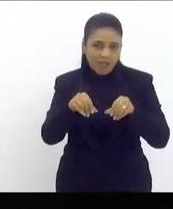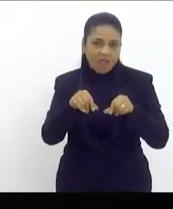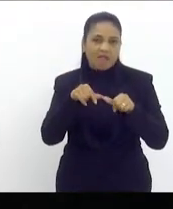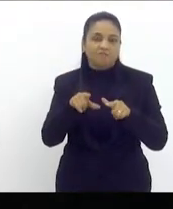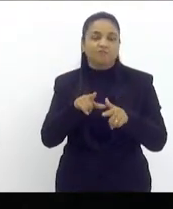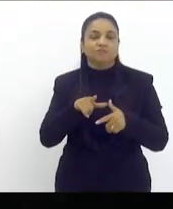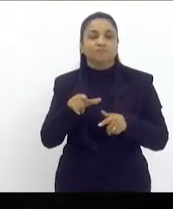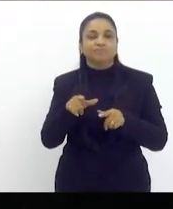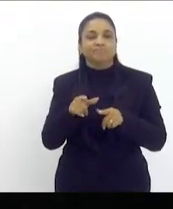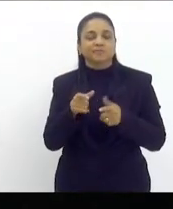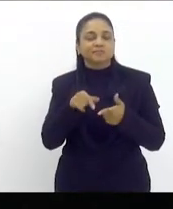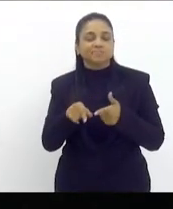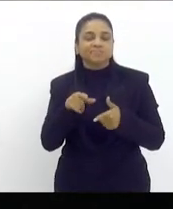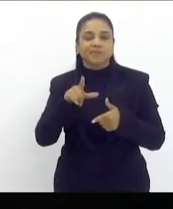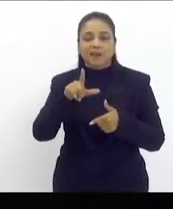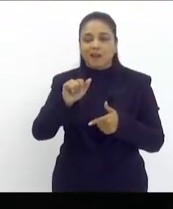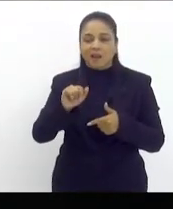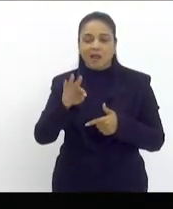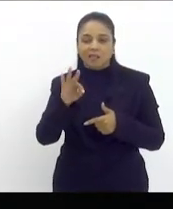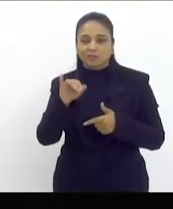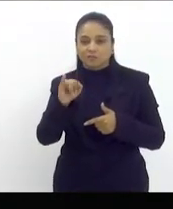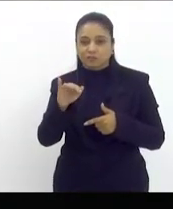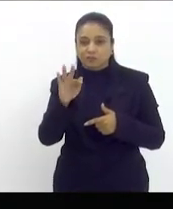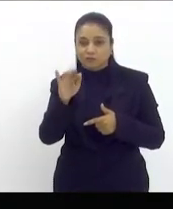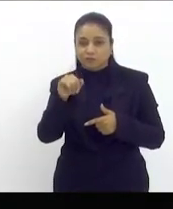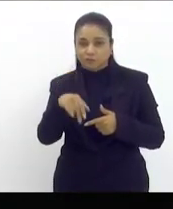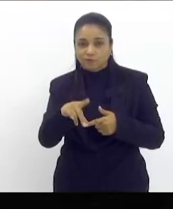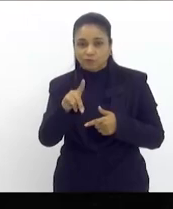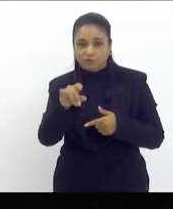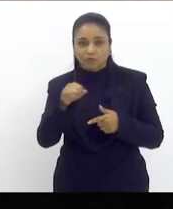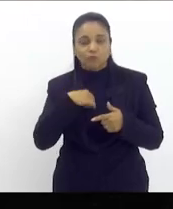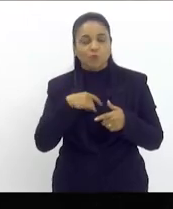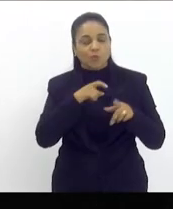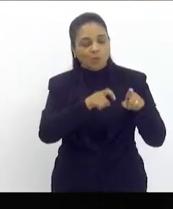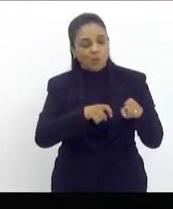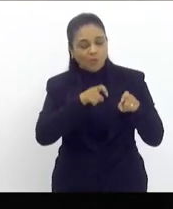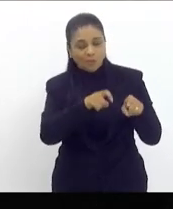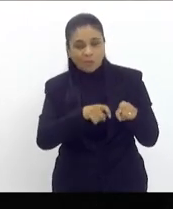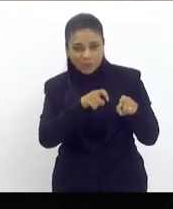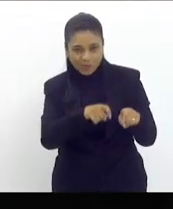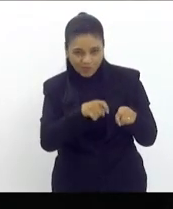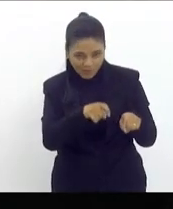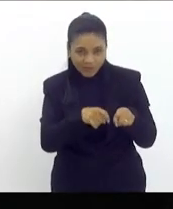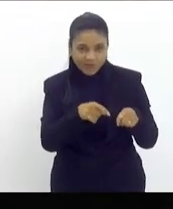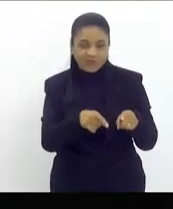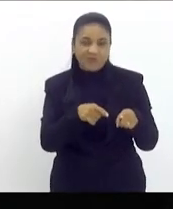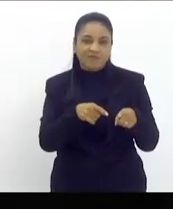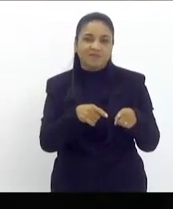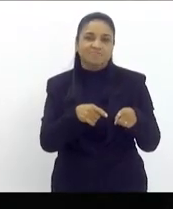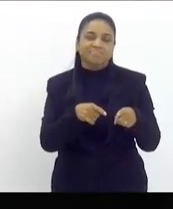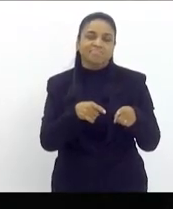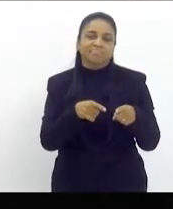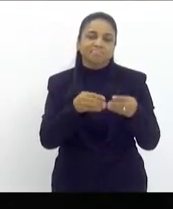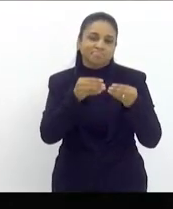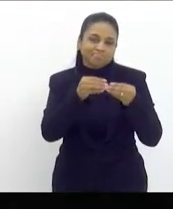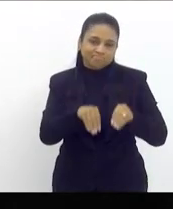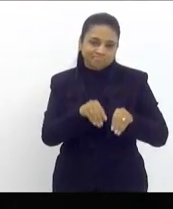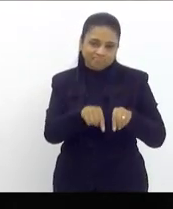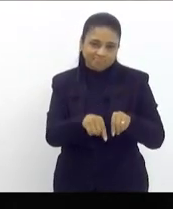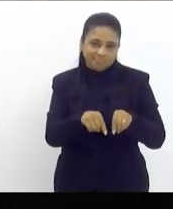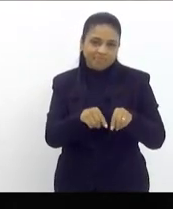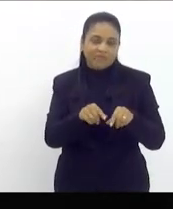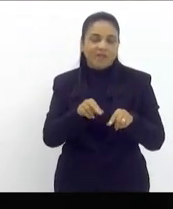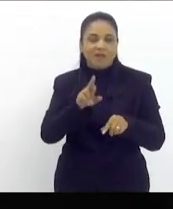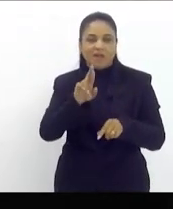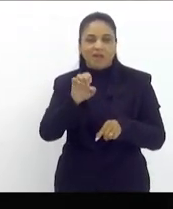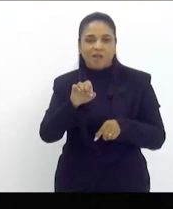latifúndios com a produção de monocultura justamente inviabilizando que a reforma